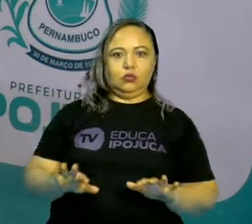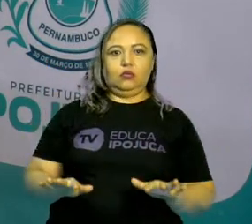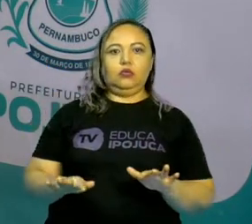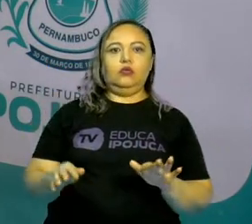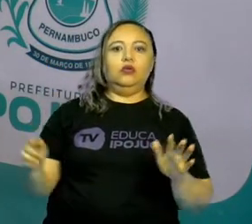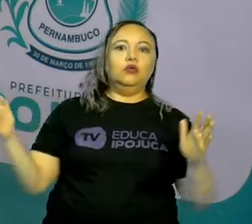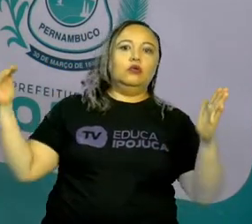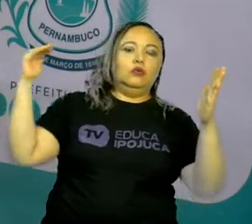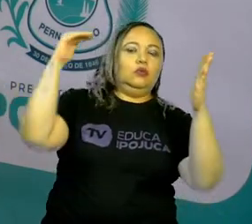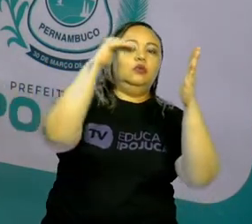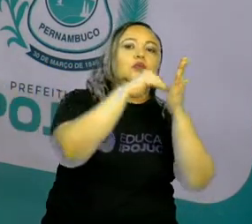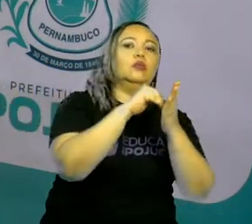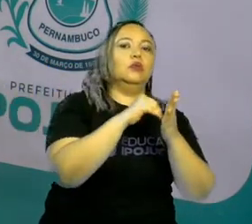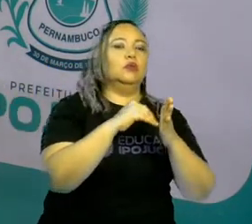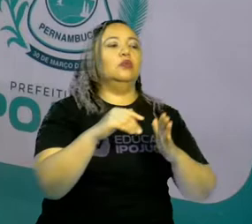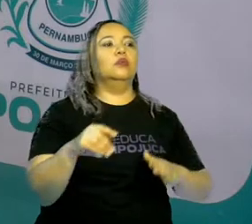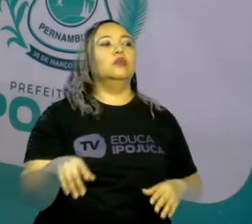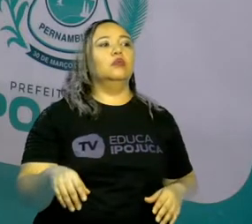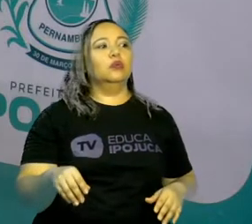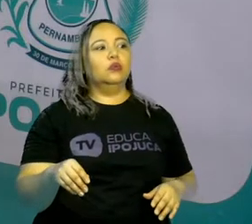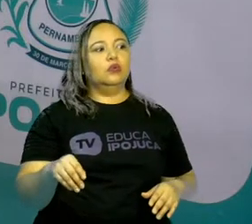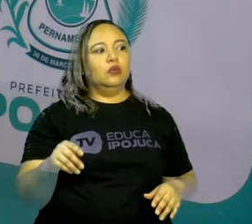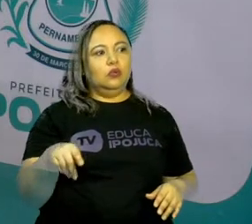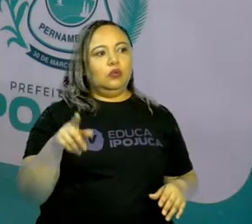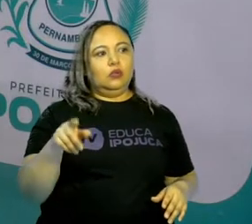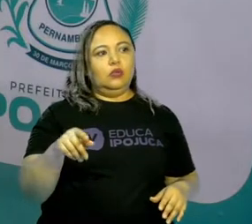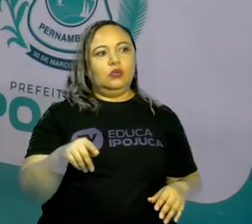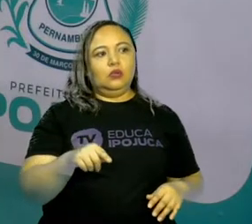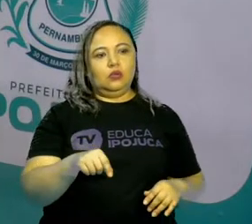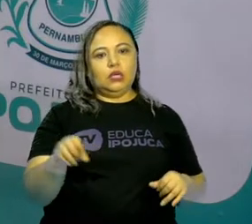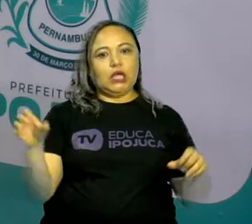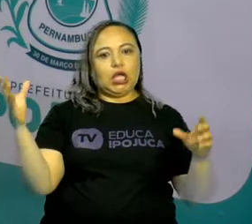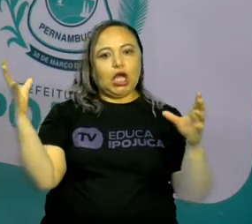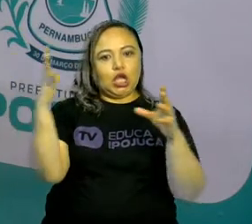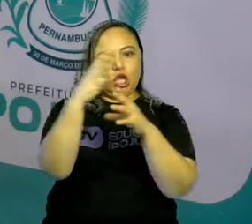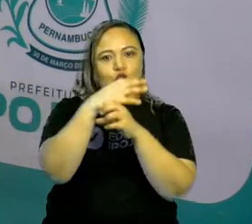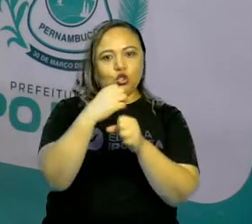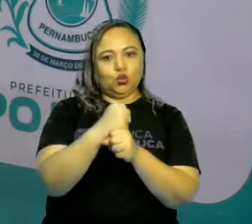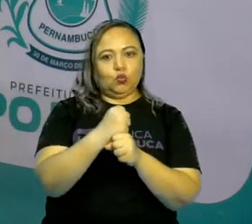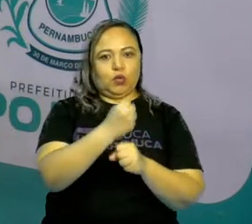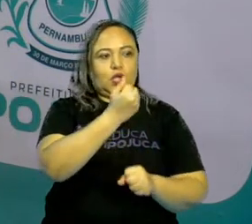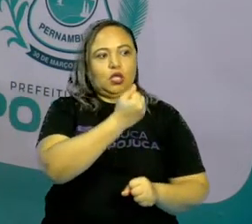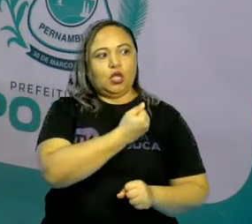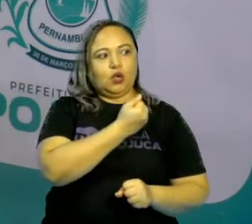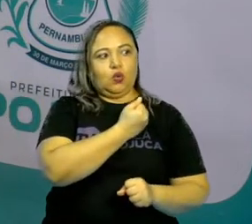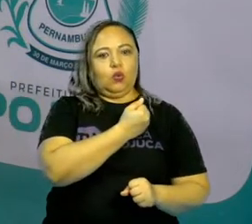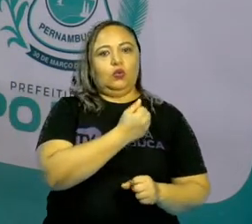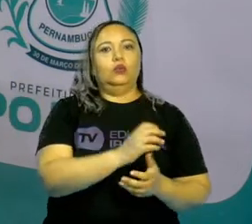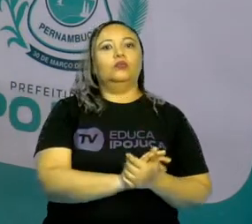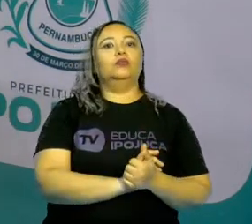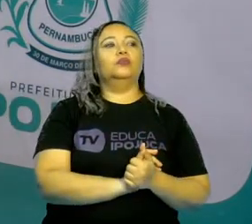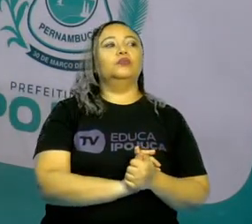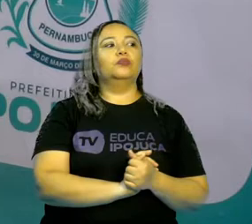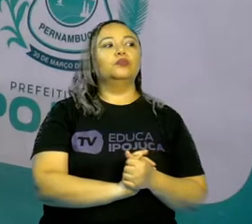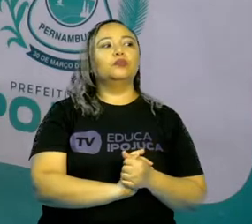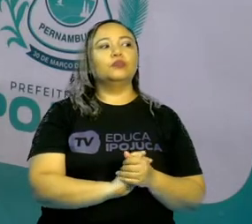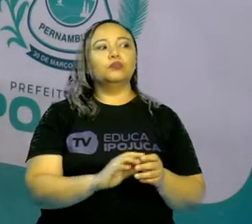No final existe o total de a conta a pagar, né? O total de a pagar. Então,